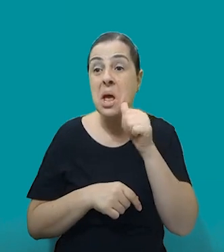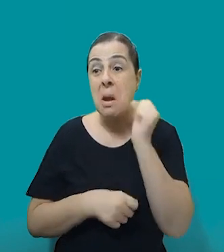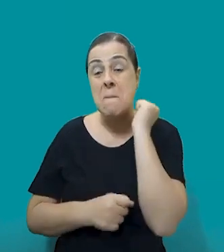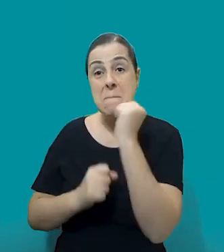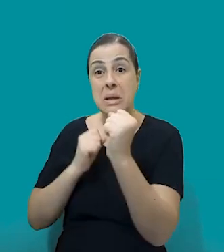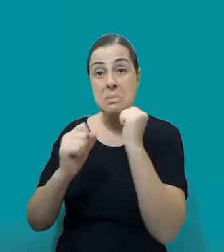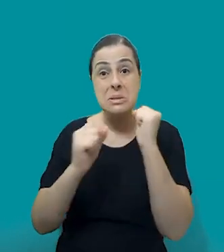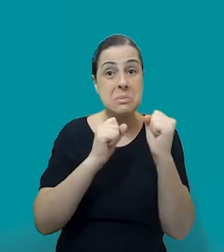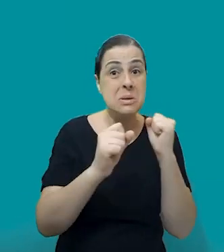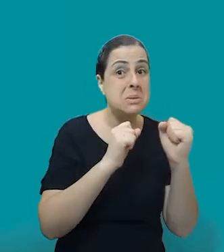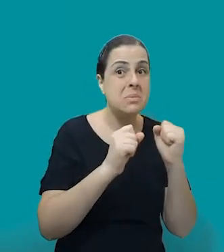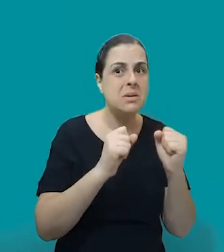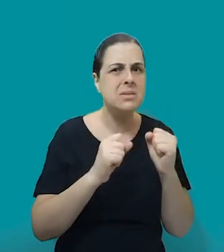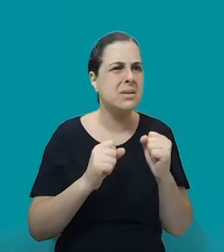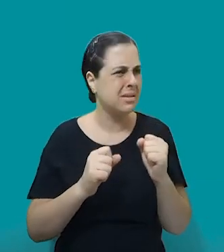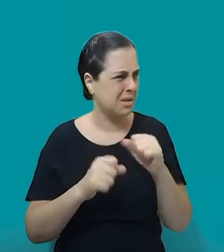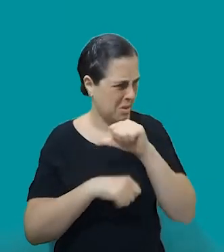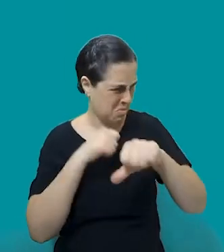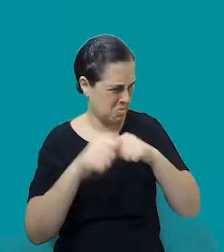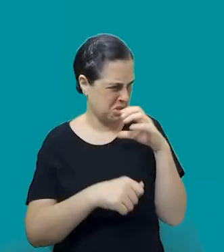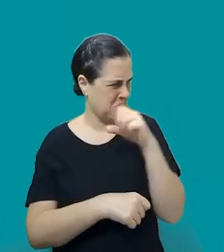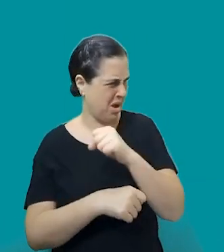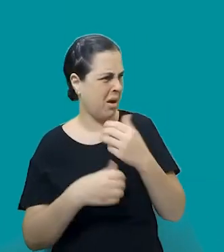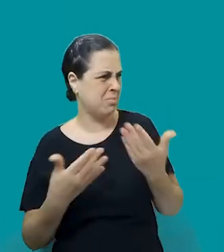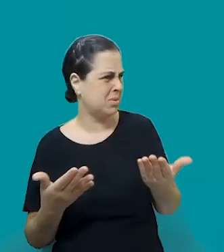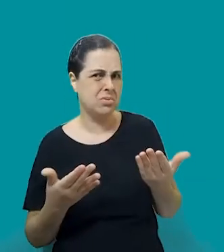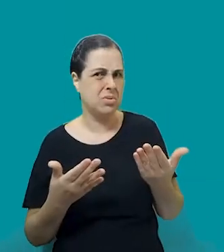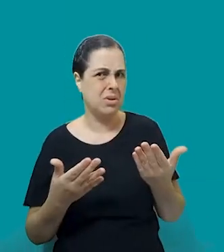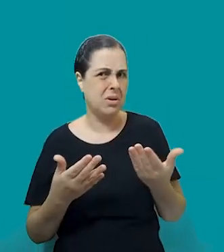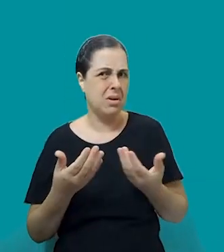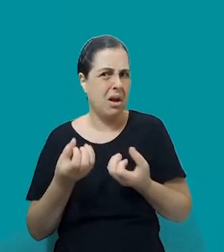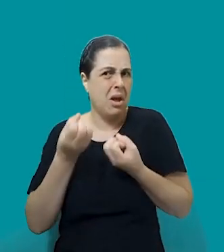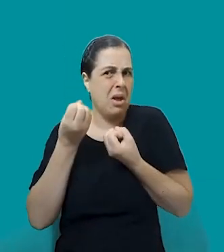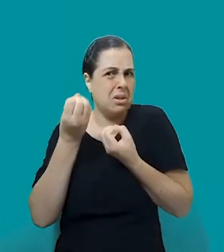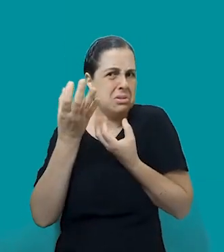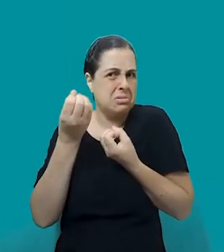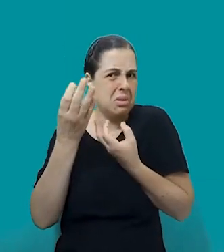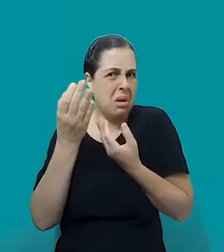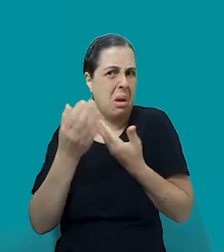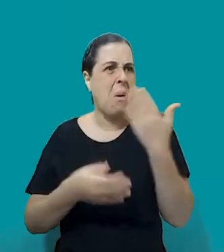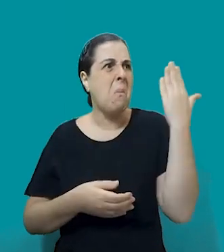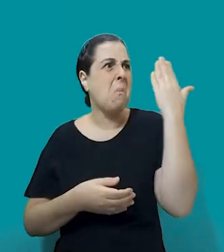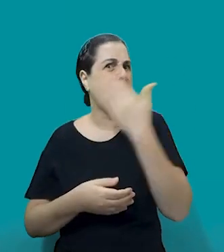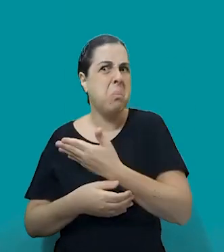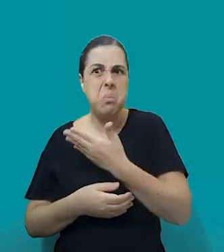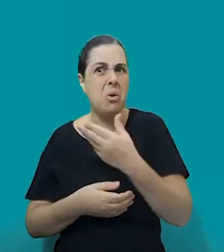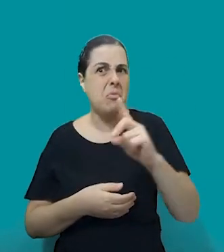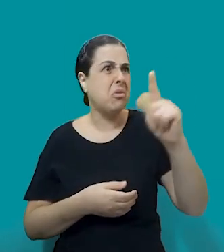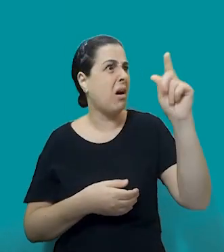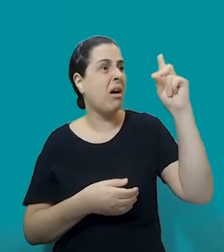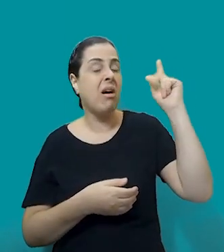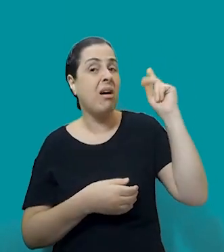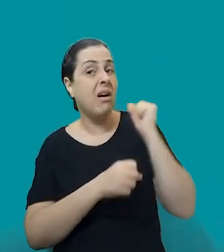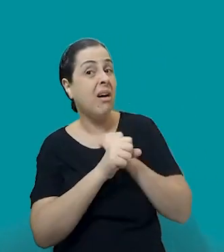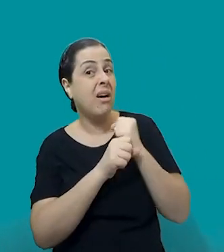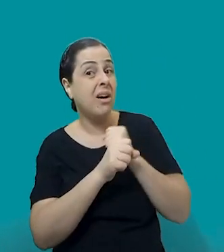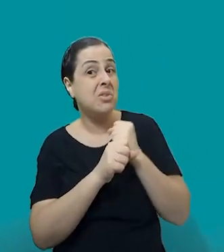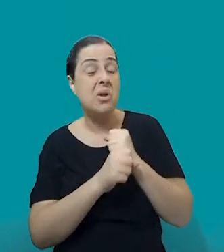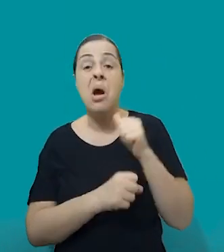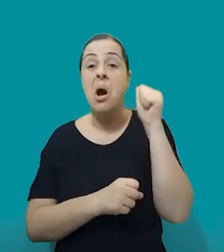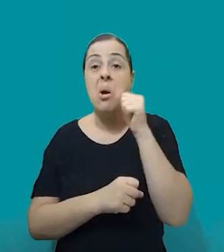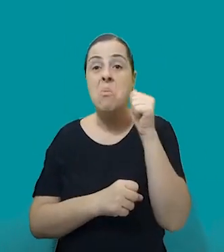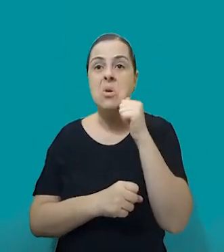quem? Rápido pra quem? Os dados estão aí, comprovando. Exato. Pra essas mulheres que morreram vítimas de